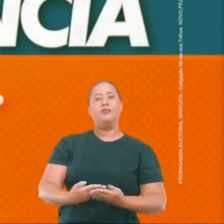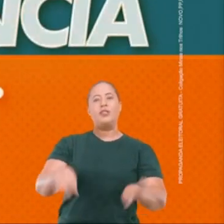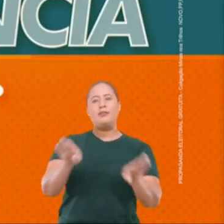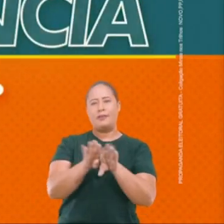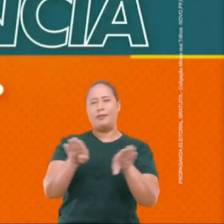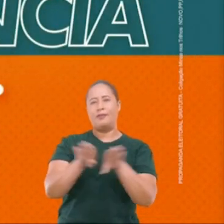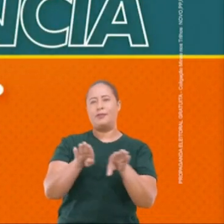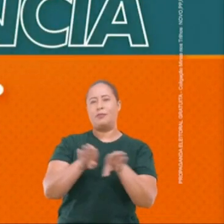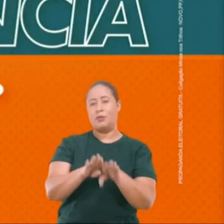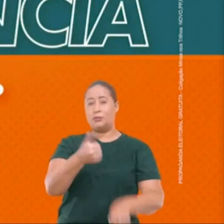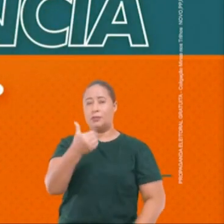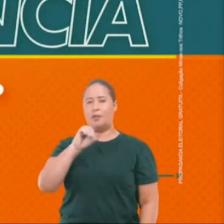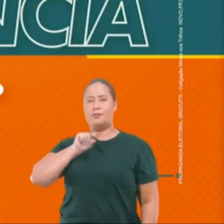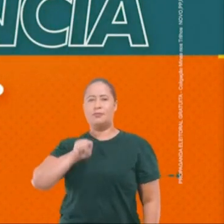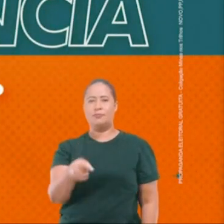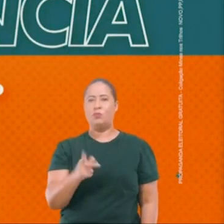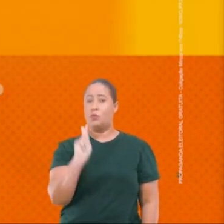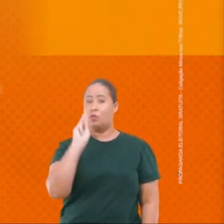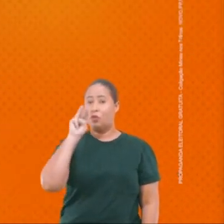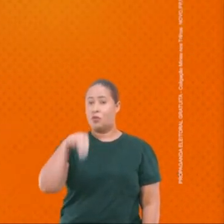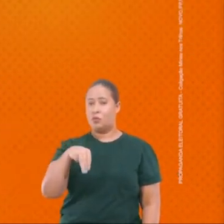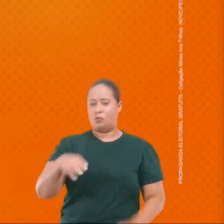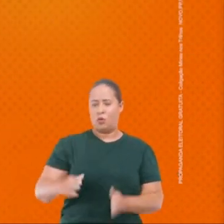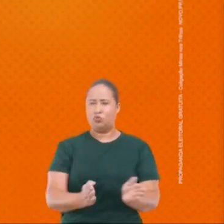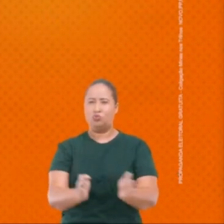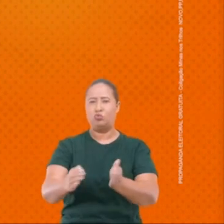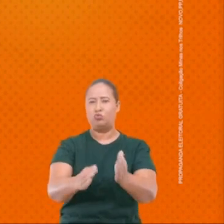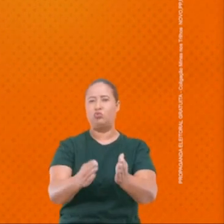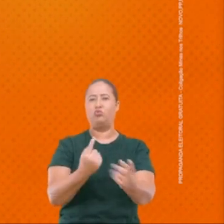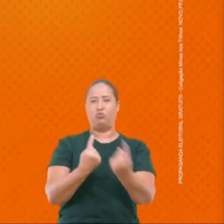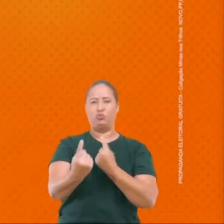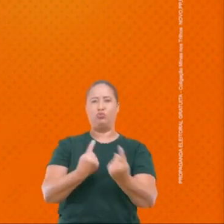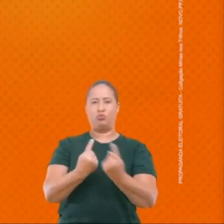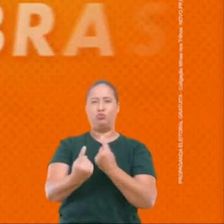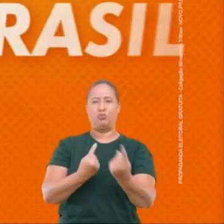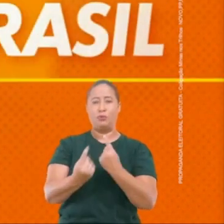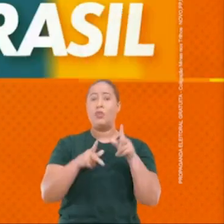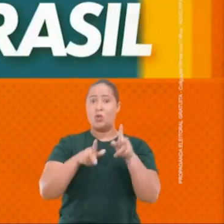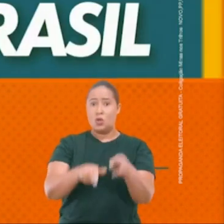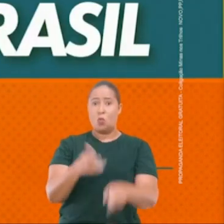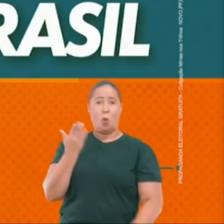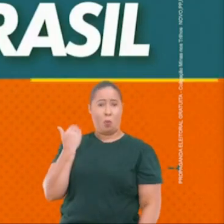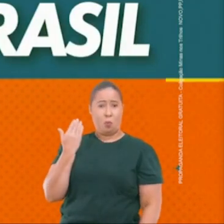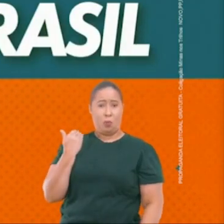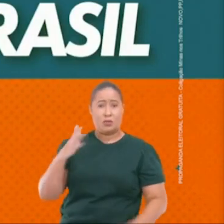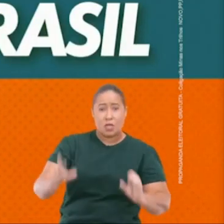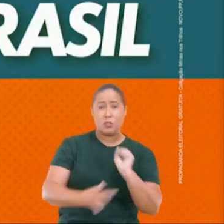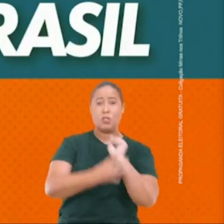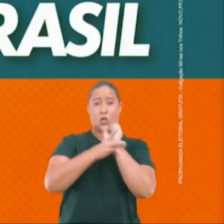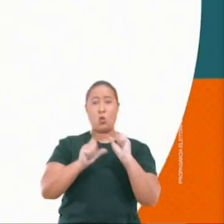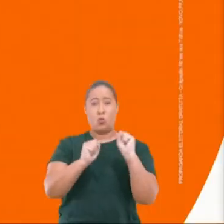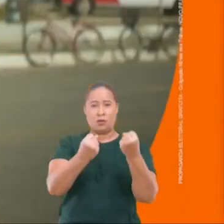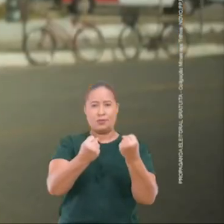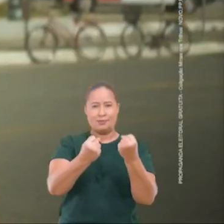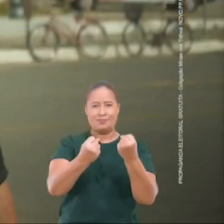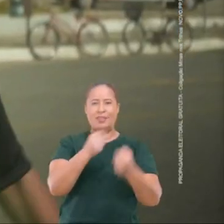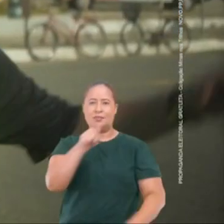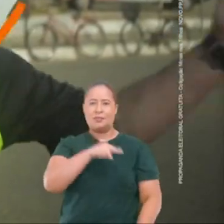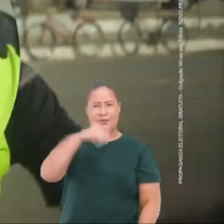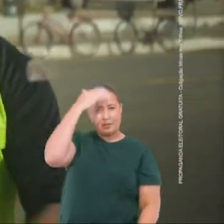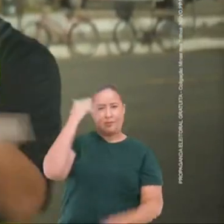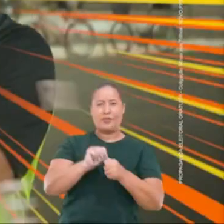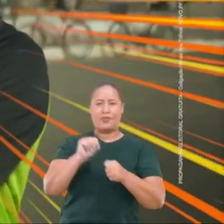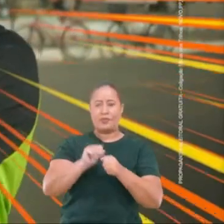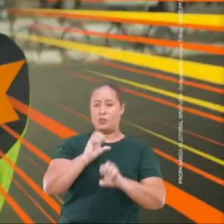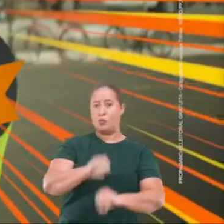na Transparência e Segurança, Zema vai colocar a educação de Minas em primeiro lugar no Brasil. Se a